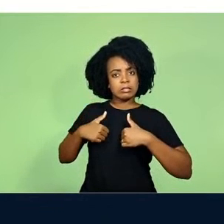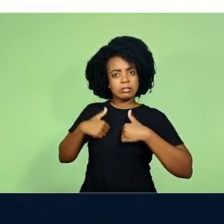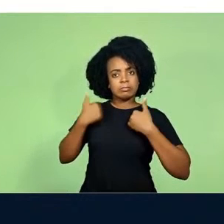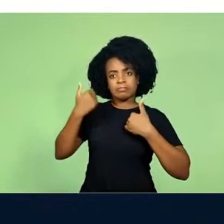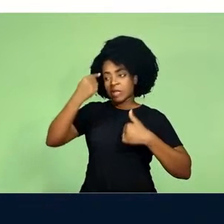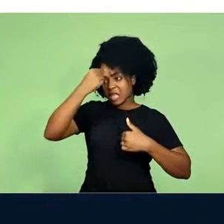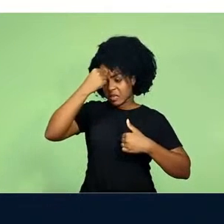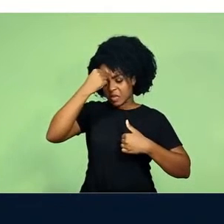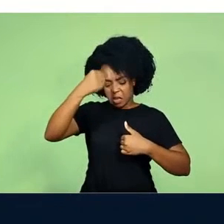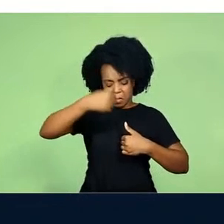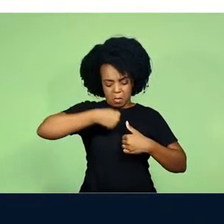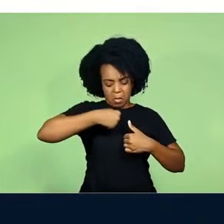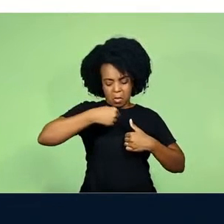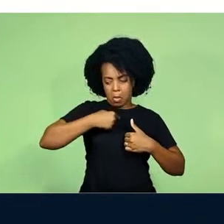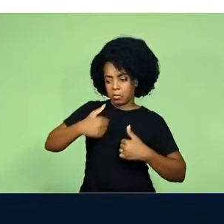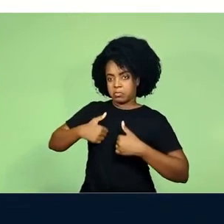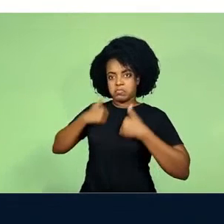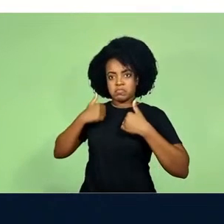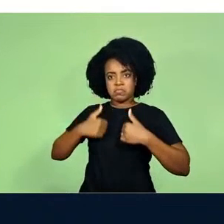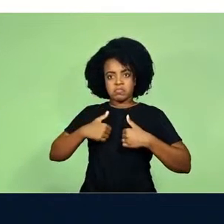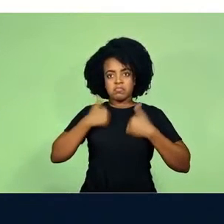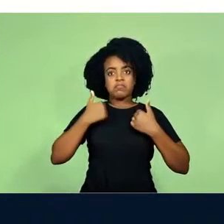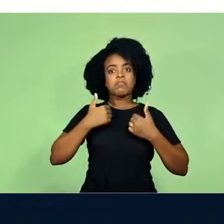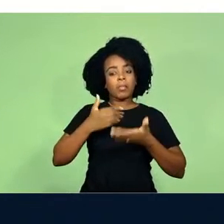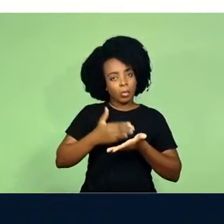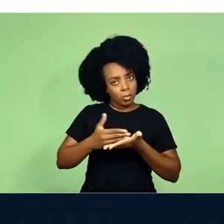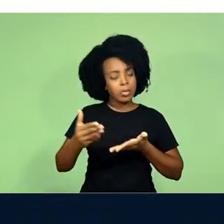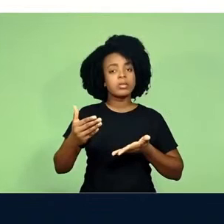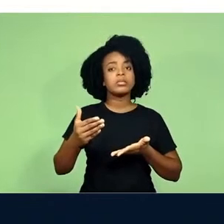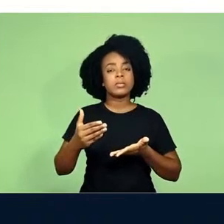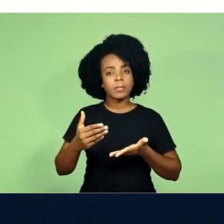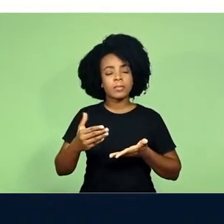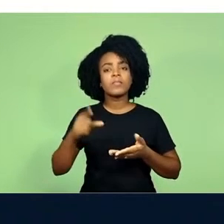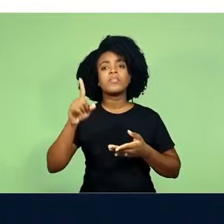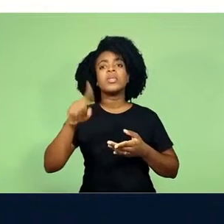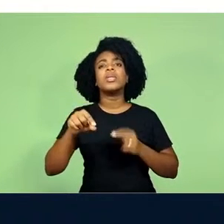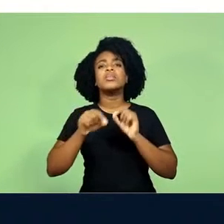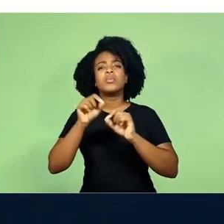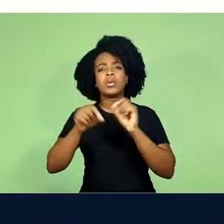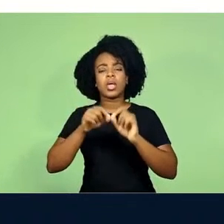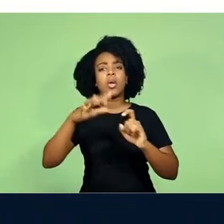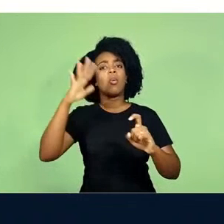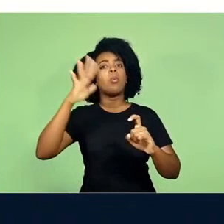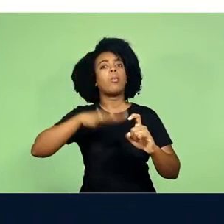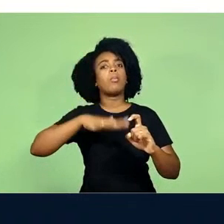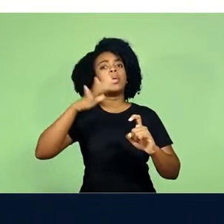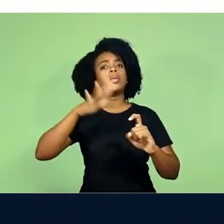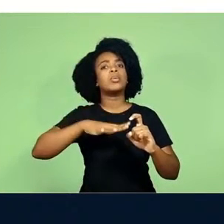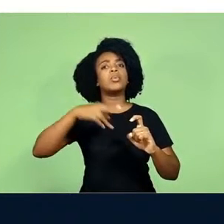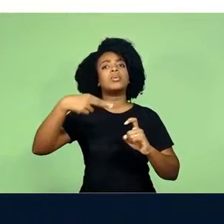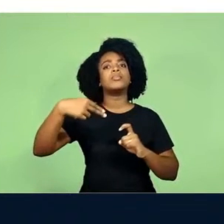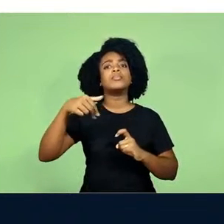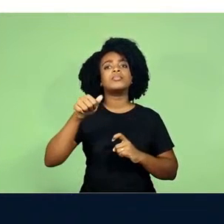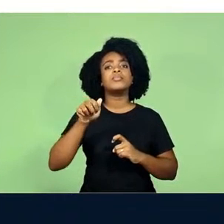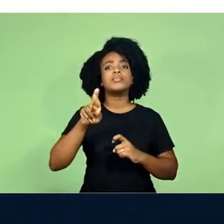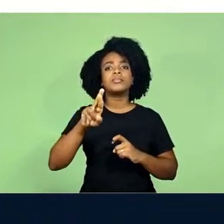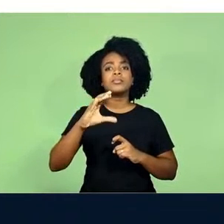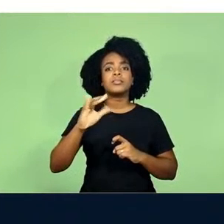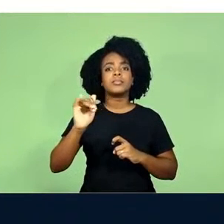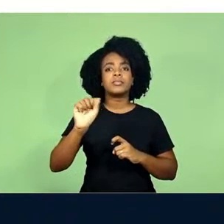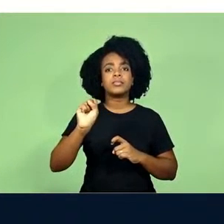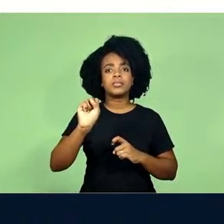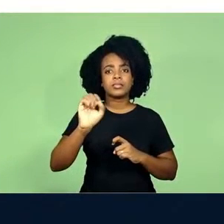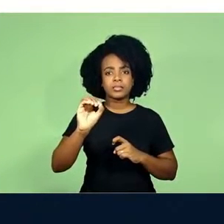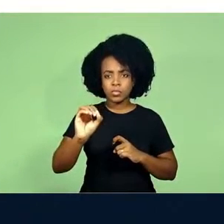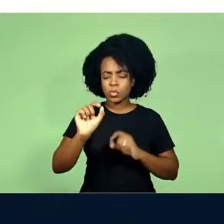narcisismo muito grande. Narciso é um mito daquele que se afogou ao ver a sua beleza